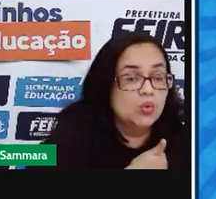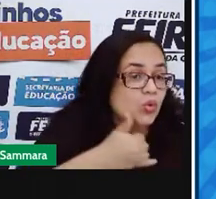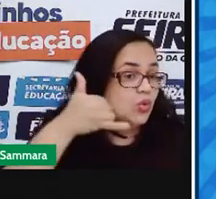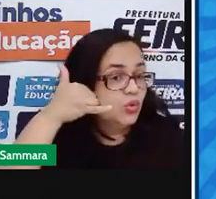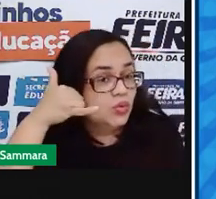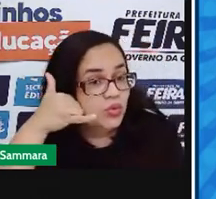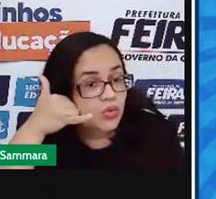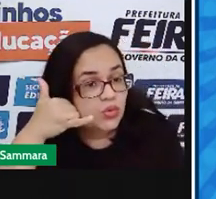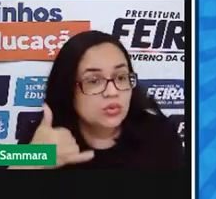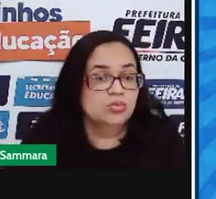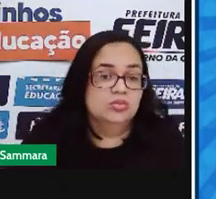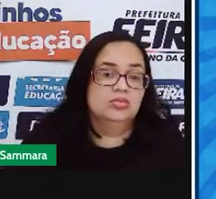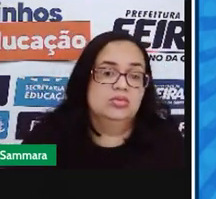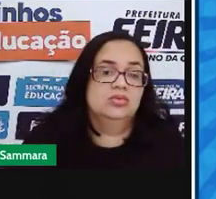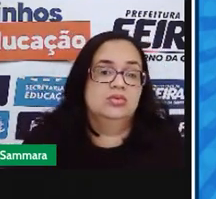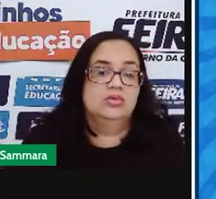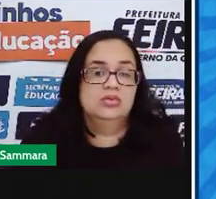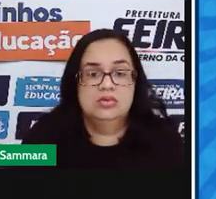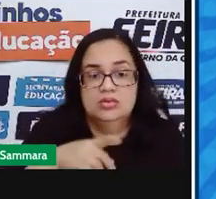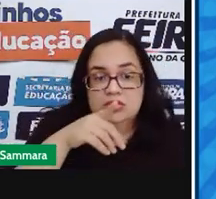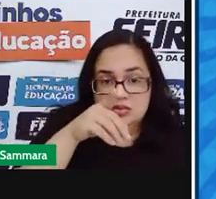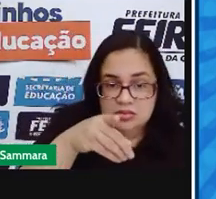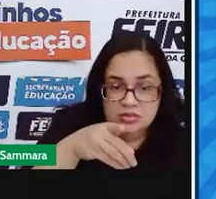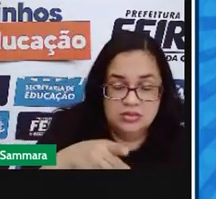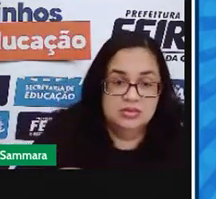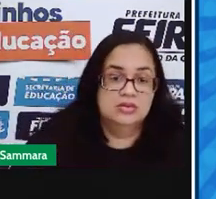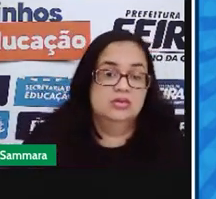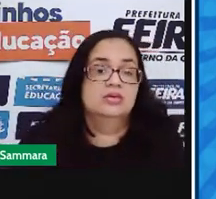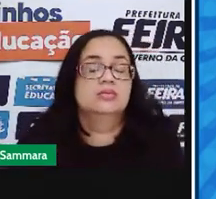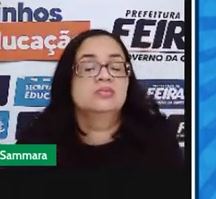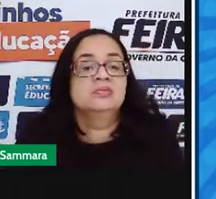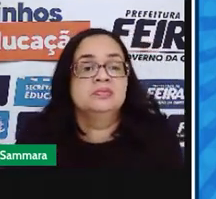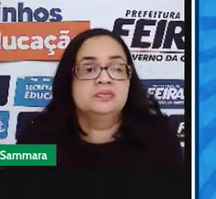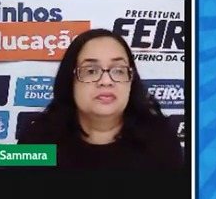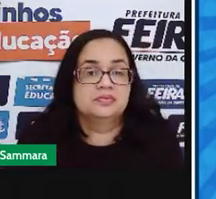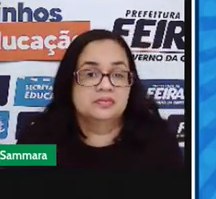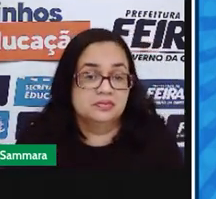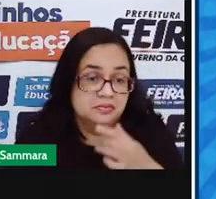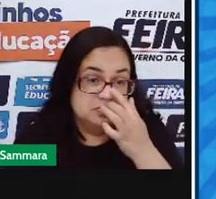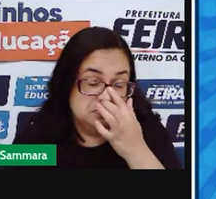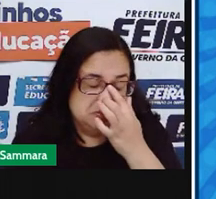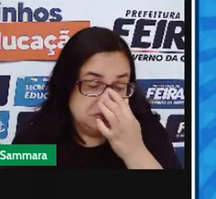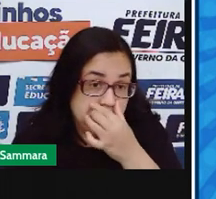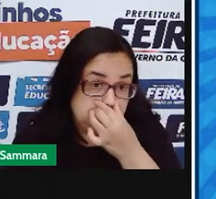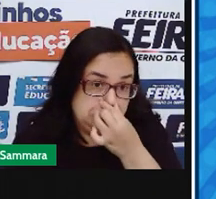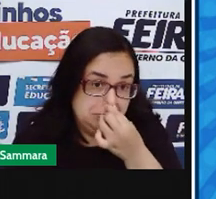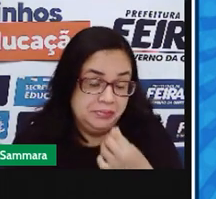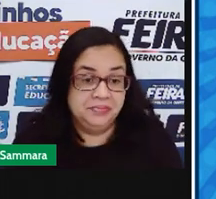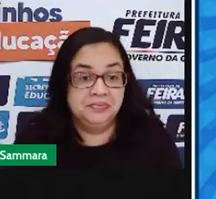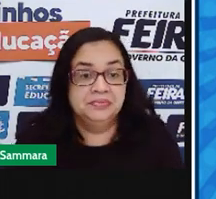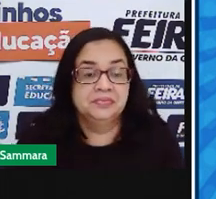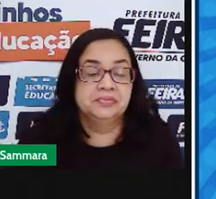telefone, Rony Von Cruz, encanador profissional.